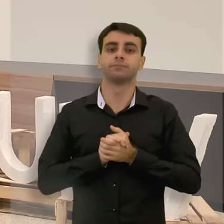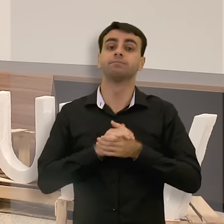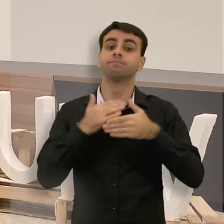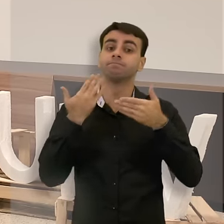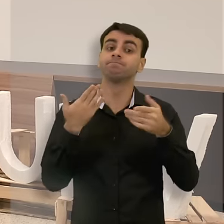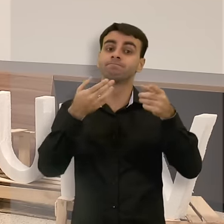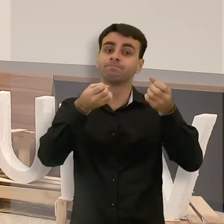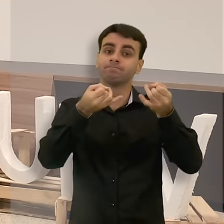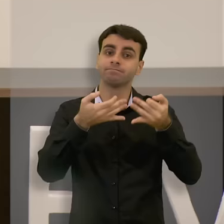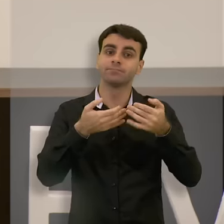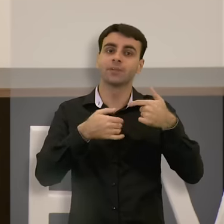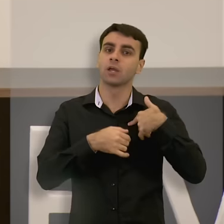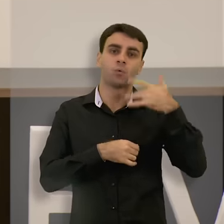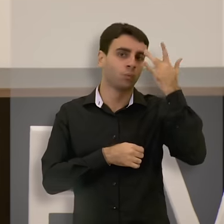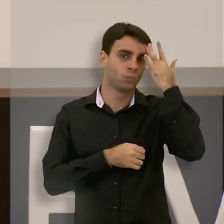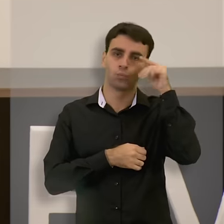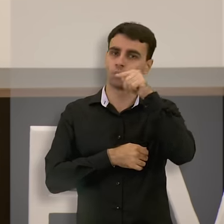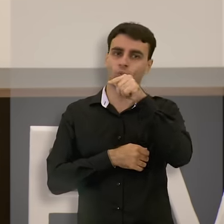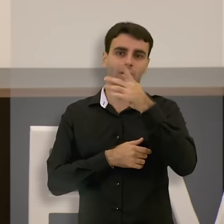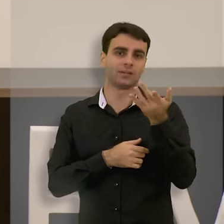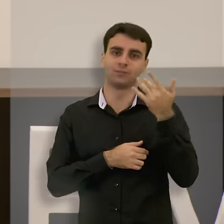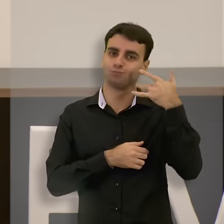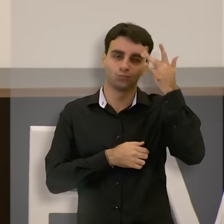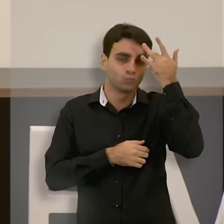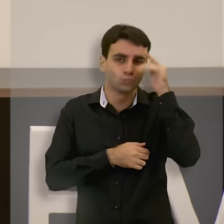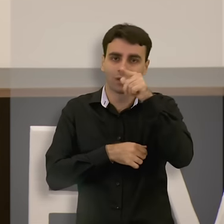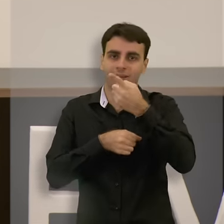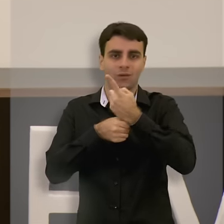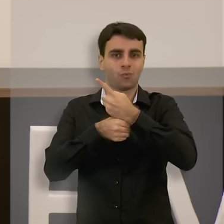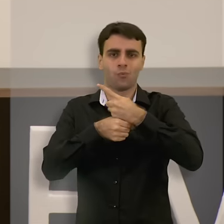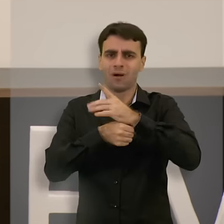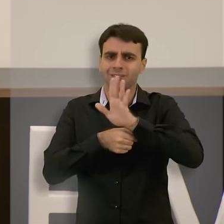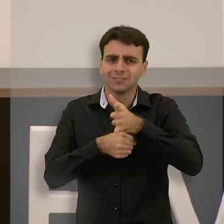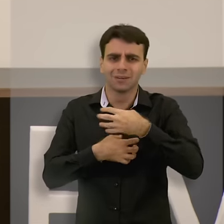E aí ela falou, eu não sabia que ele estava passando por isso há um ano.